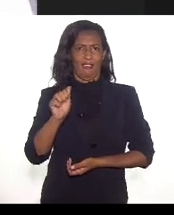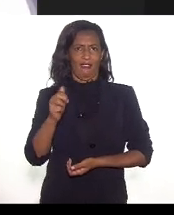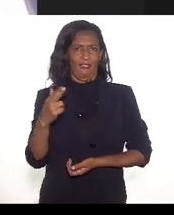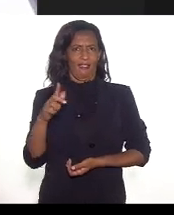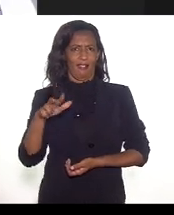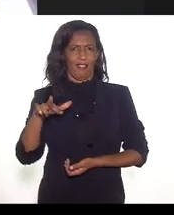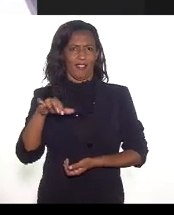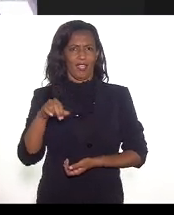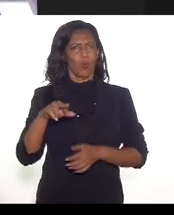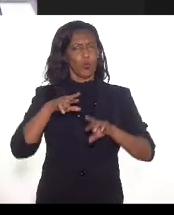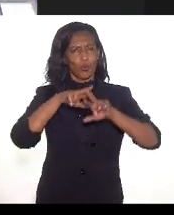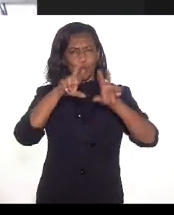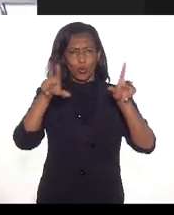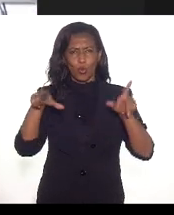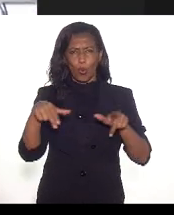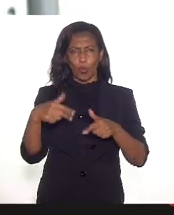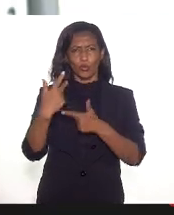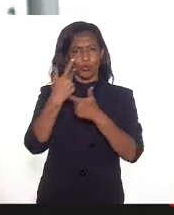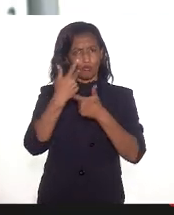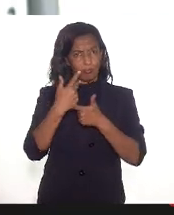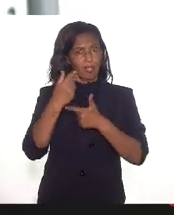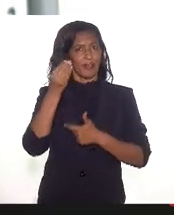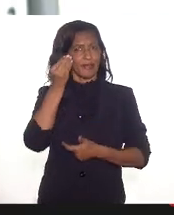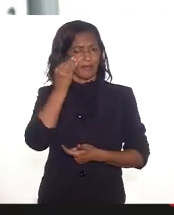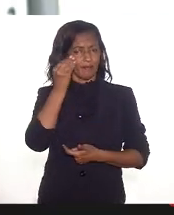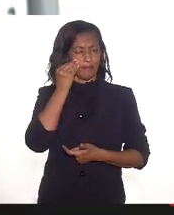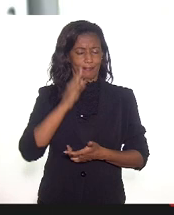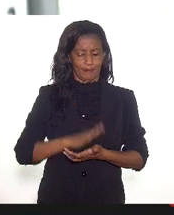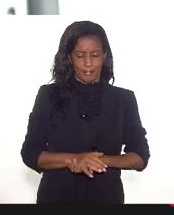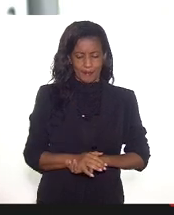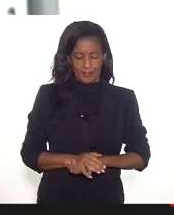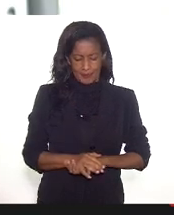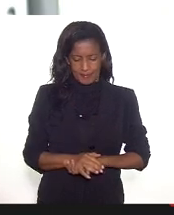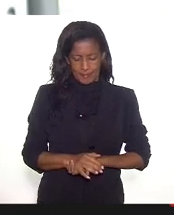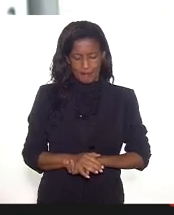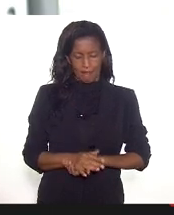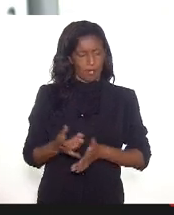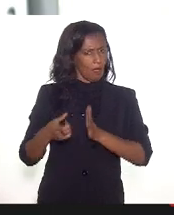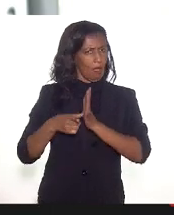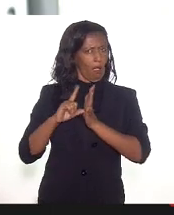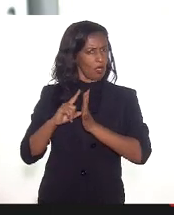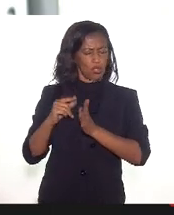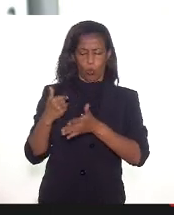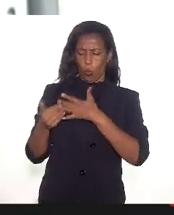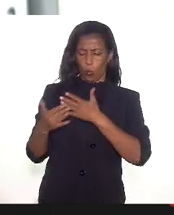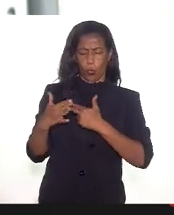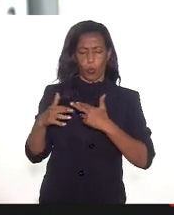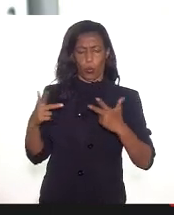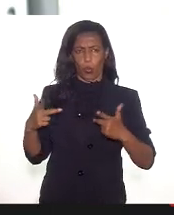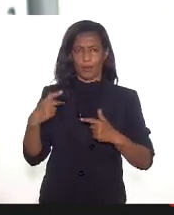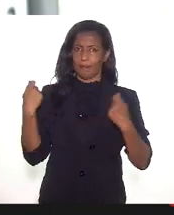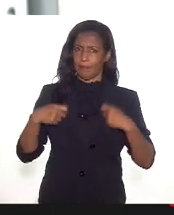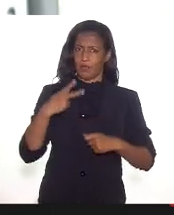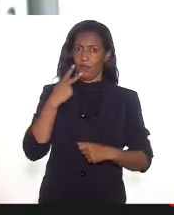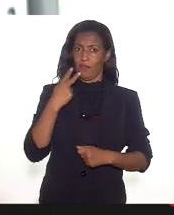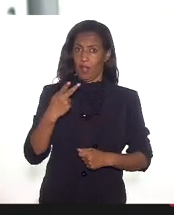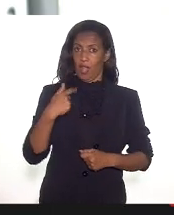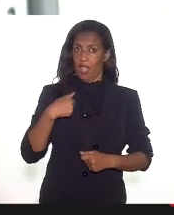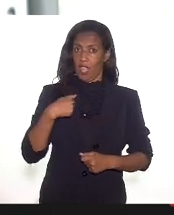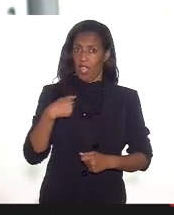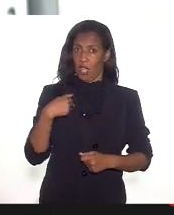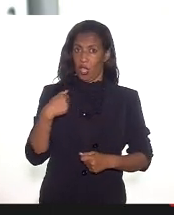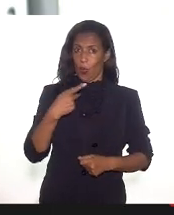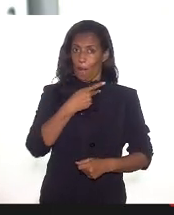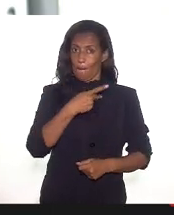todos que nos acompanham. Eu preciso, Mônica, dizer, antes de mais nada, estou aqui como presidente do Minon,